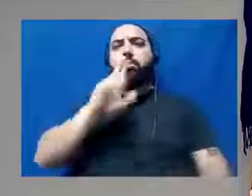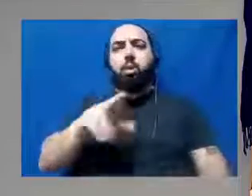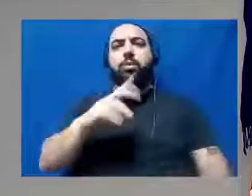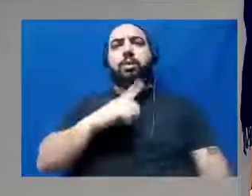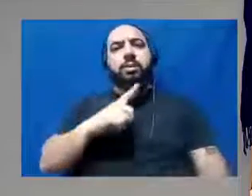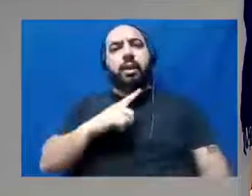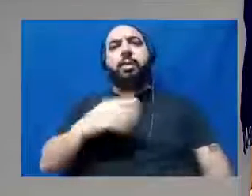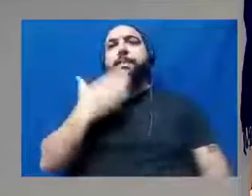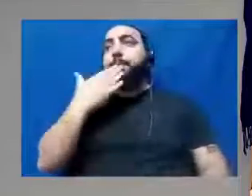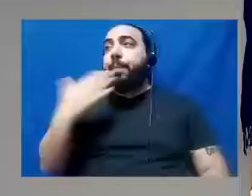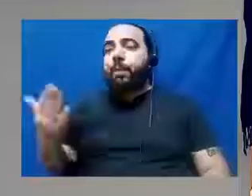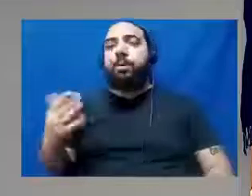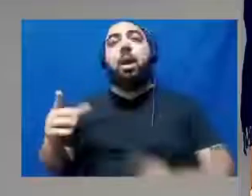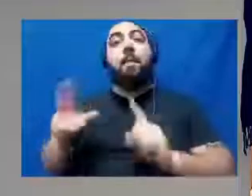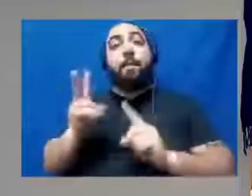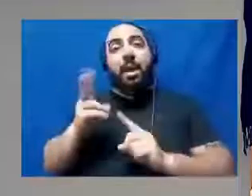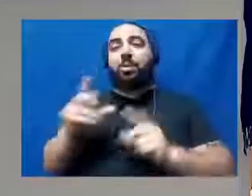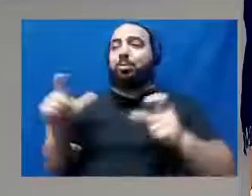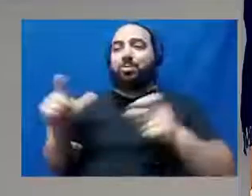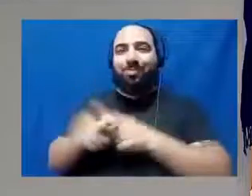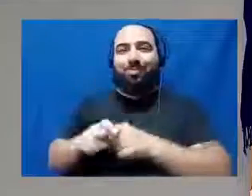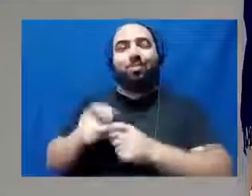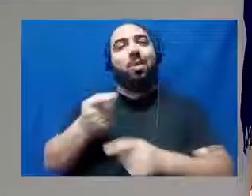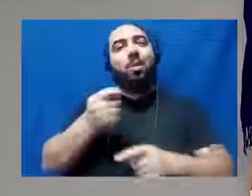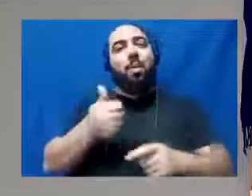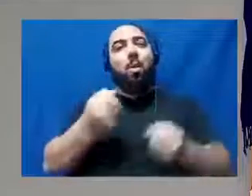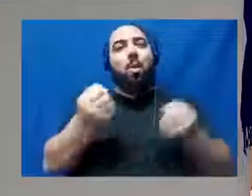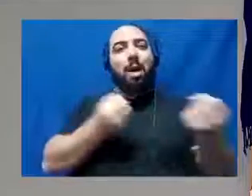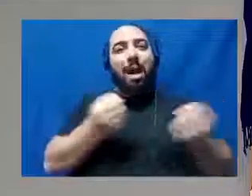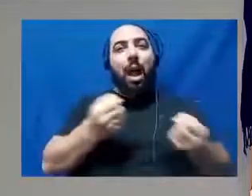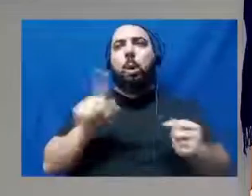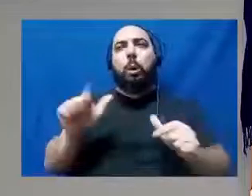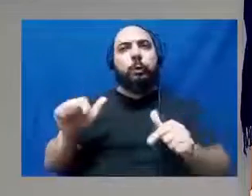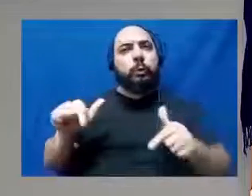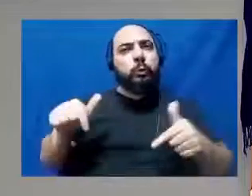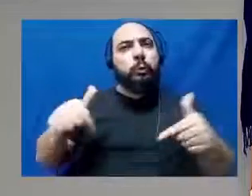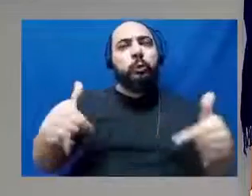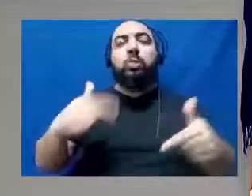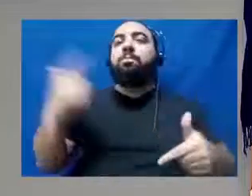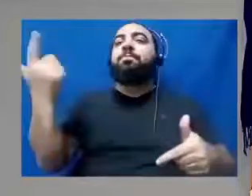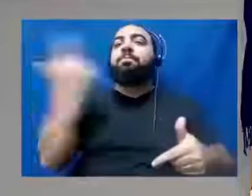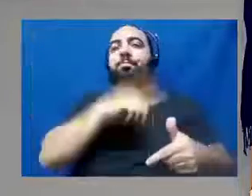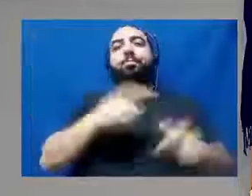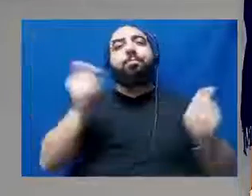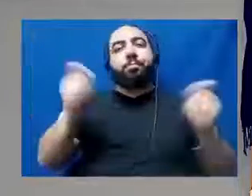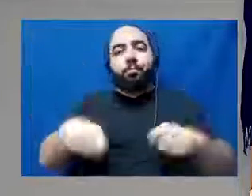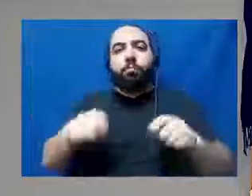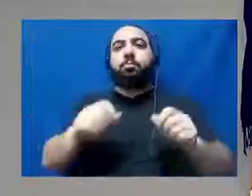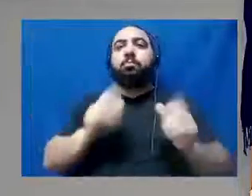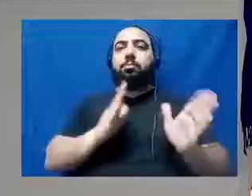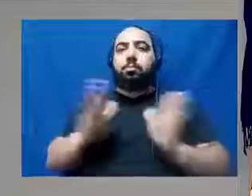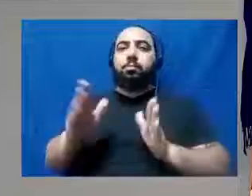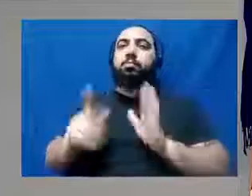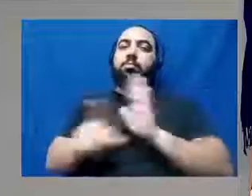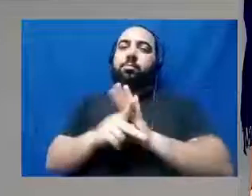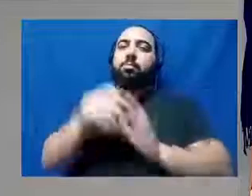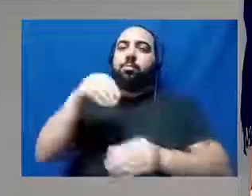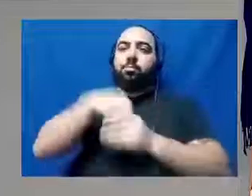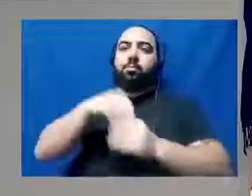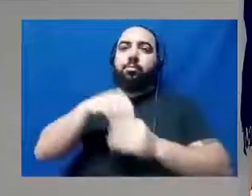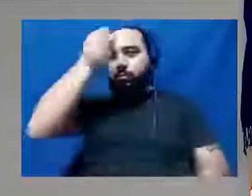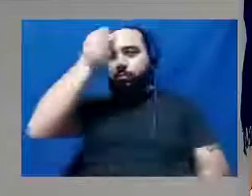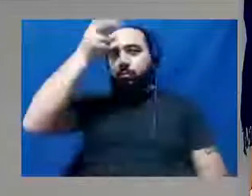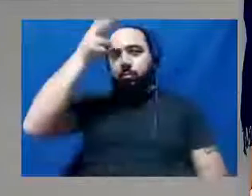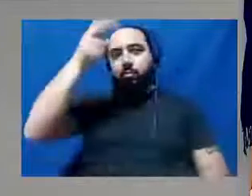baixo, com poucos carros, eles fazem o que podem e que não podem para manter a ordem dentro do nosso município. Então, quando nós temos vários furtos,